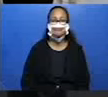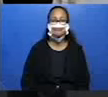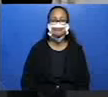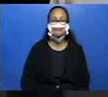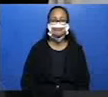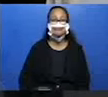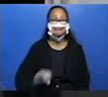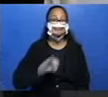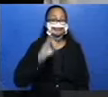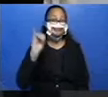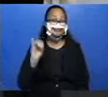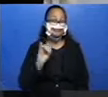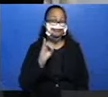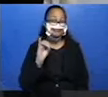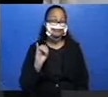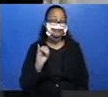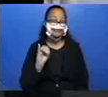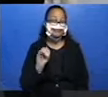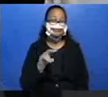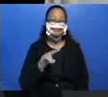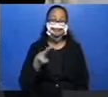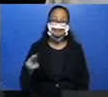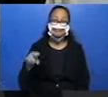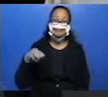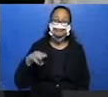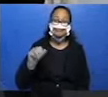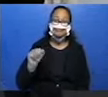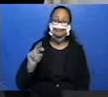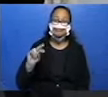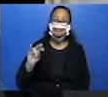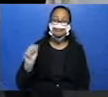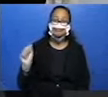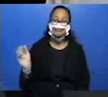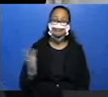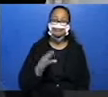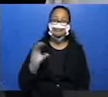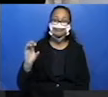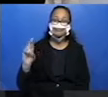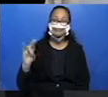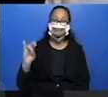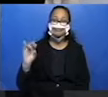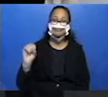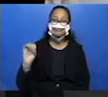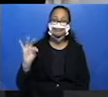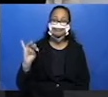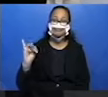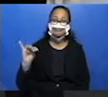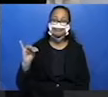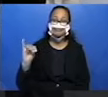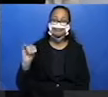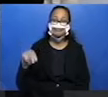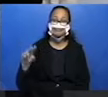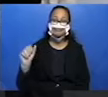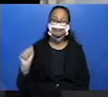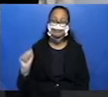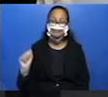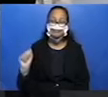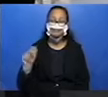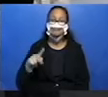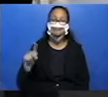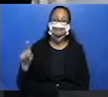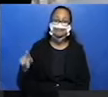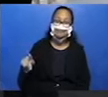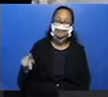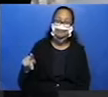Olá, meu nome é Maria Cristina e hoje nós vamos para a nossa videoaula número 2 a respeito